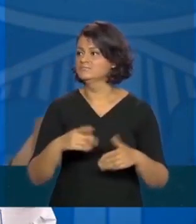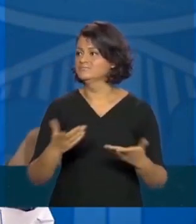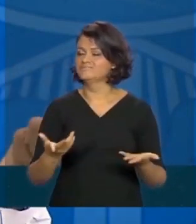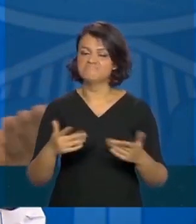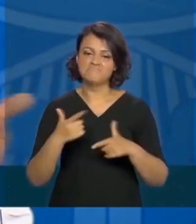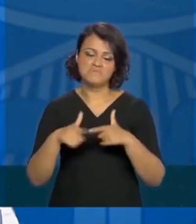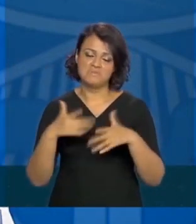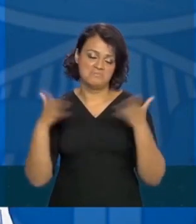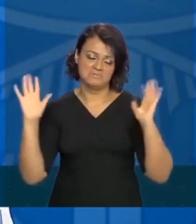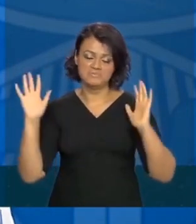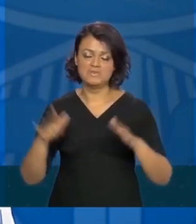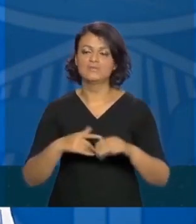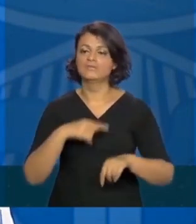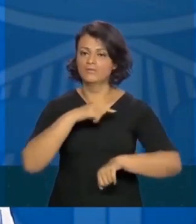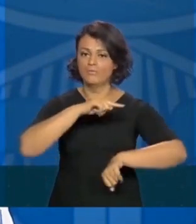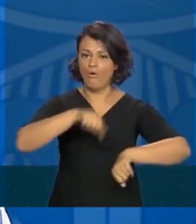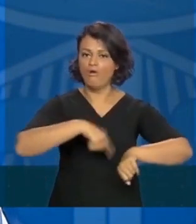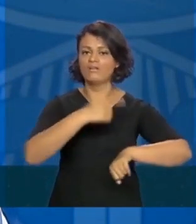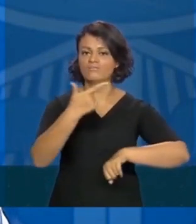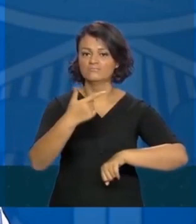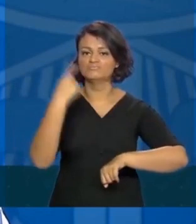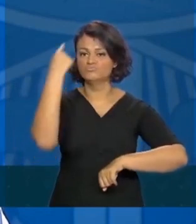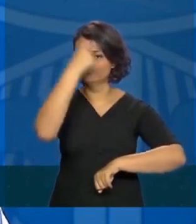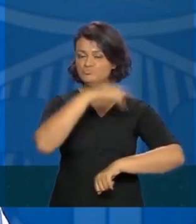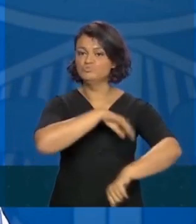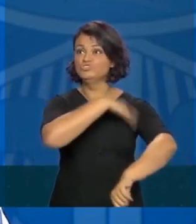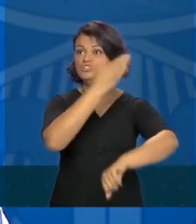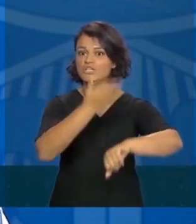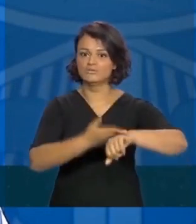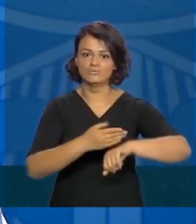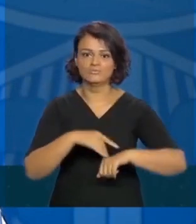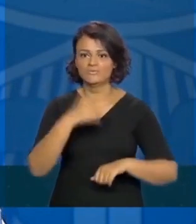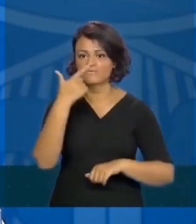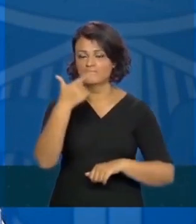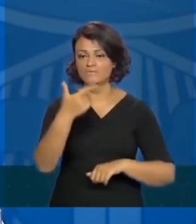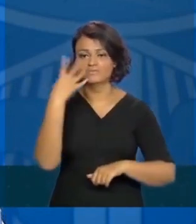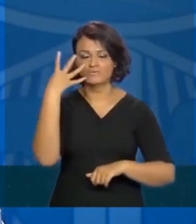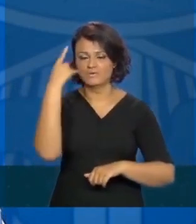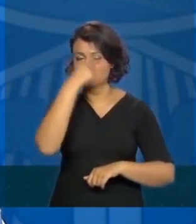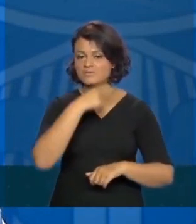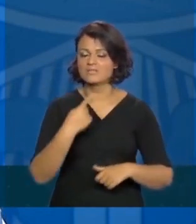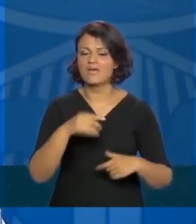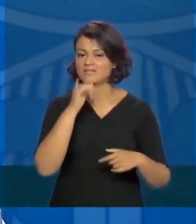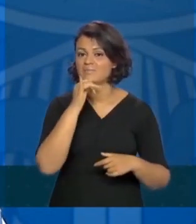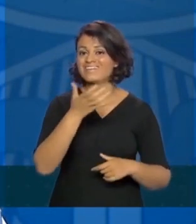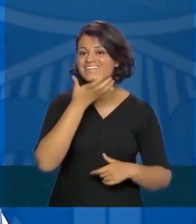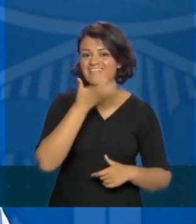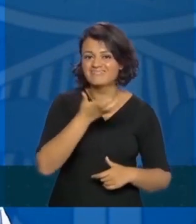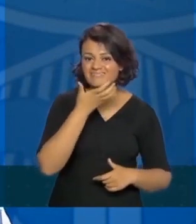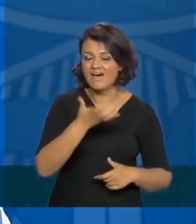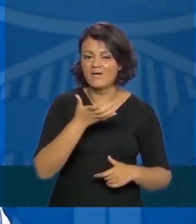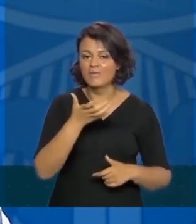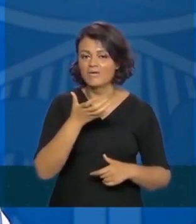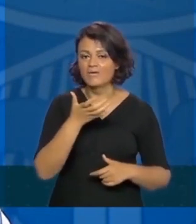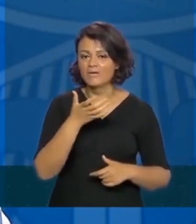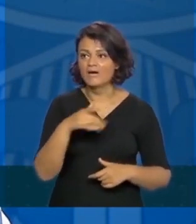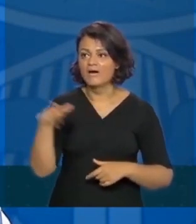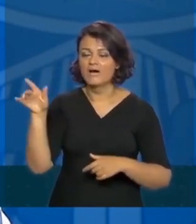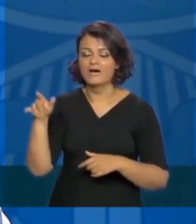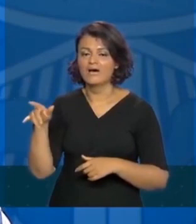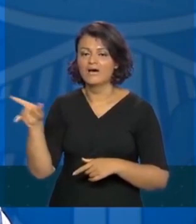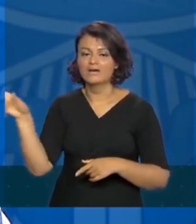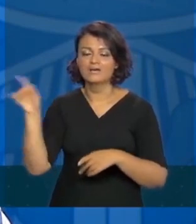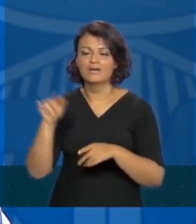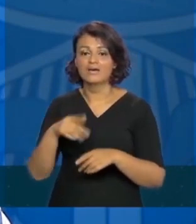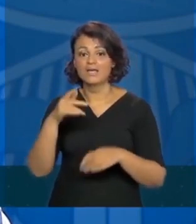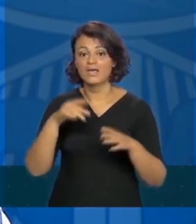problemas com as quaisqueres e eu ficar 24 horas dentro de hospital. Eu já passei Natal dentro de hospital com filho pequeno em casa e